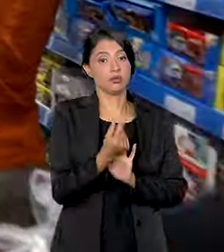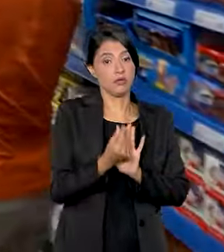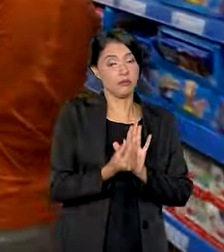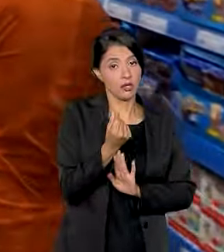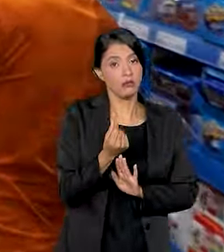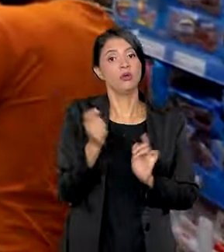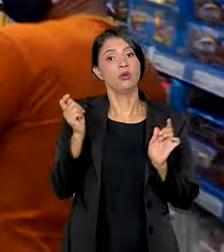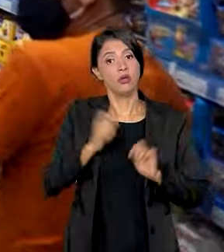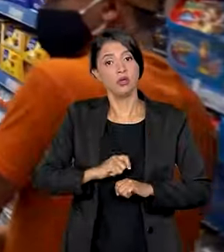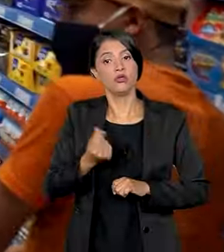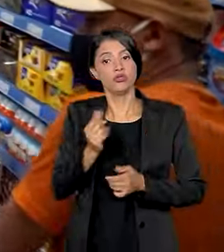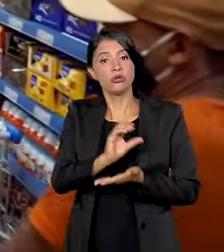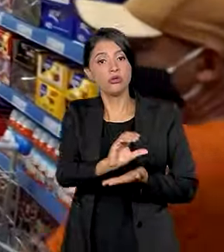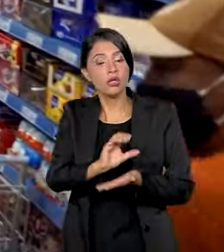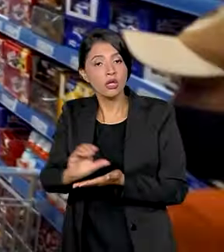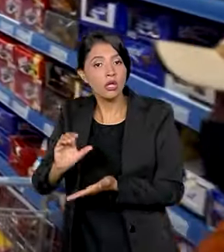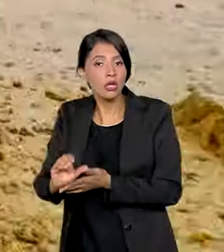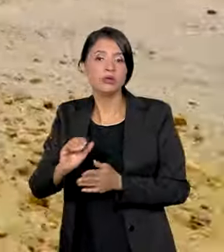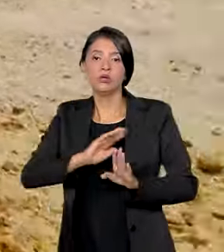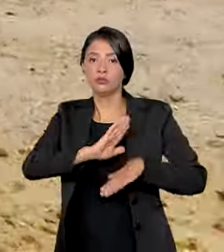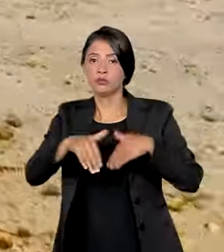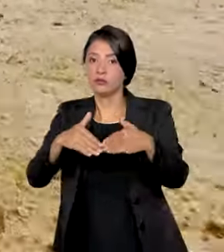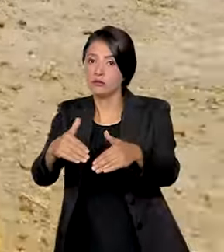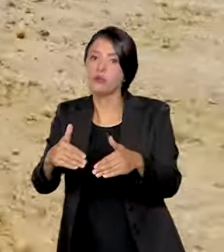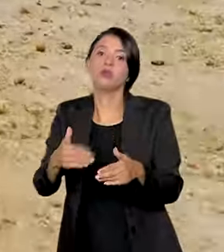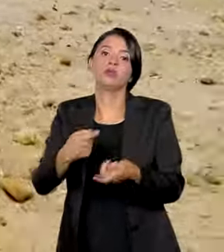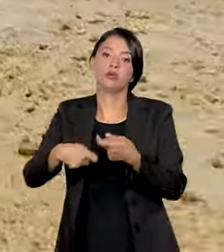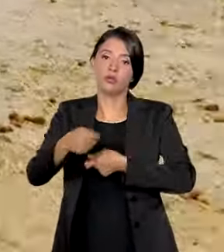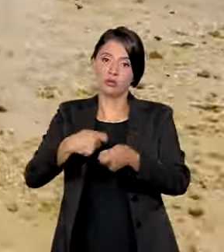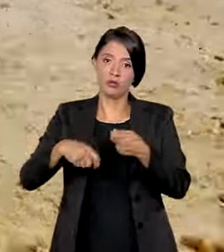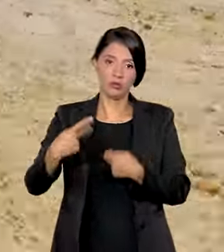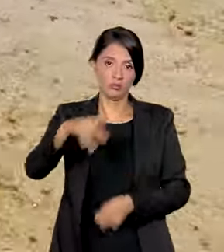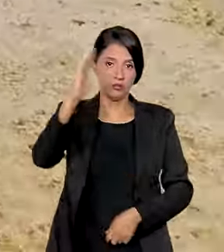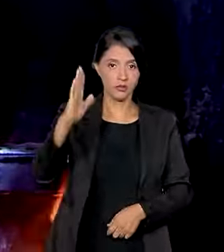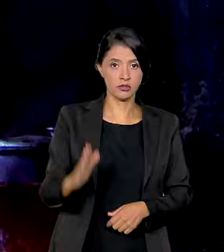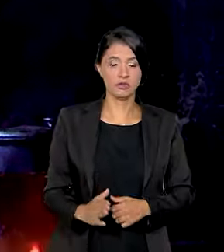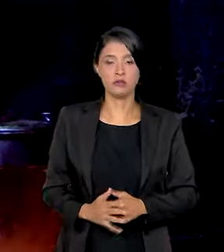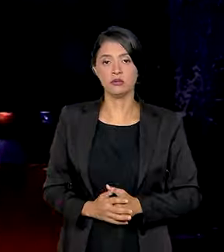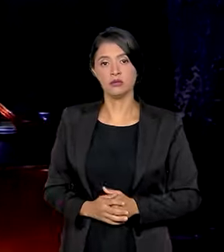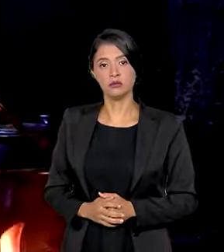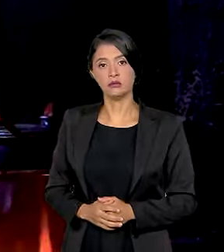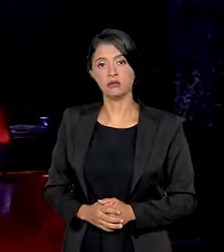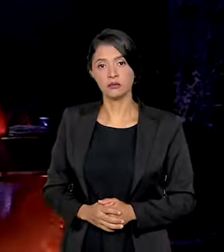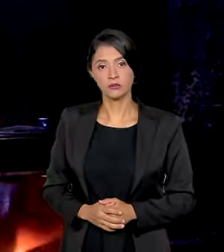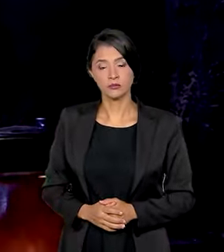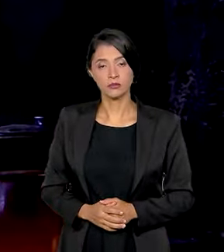possibilita a aplicação de recursos no desenvolvimento econômico do país.